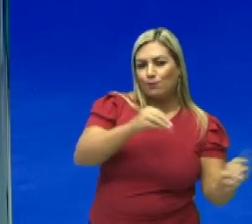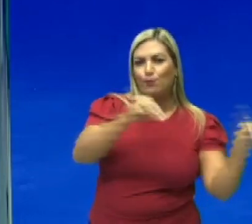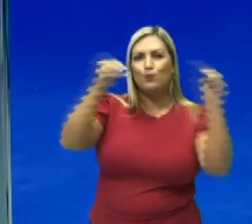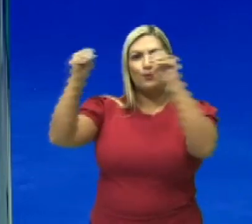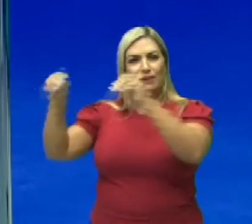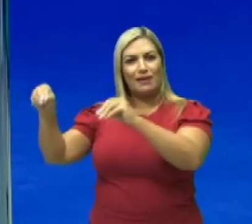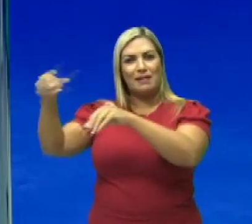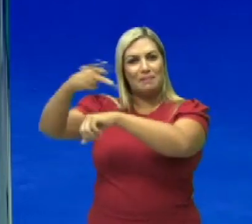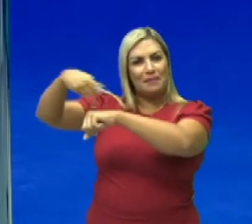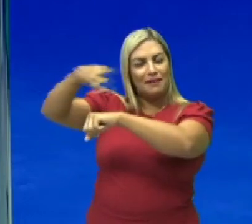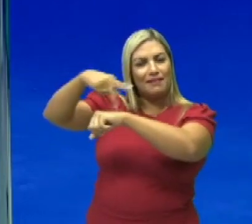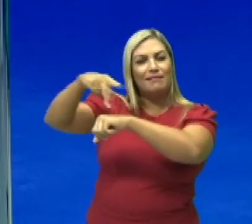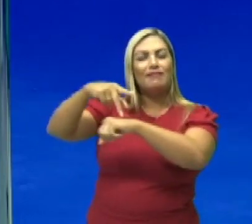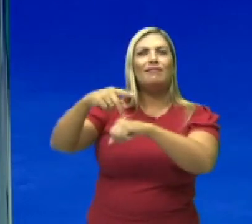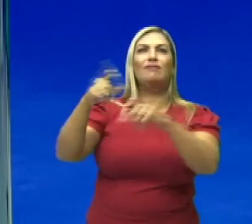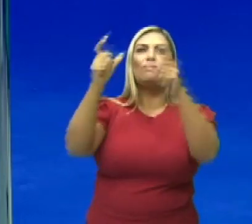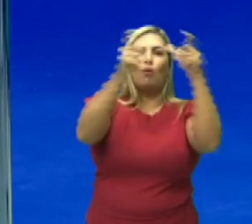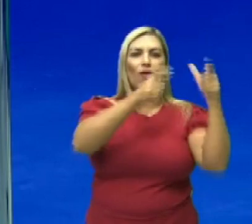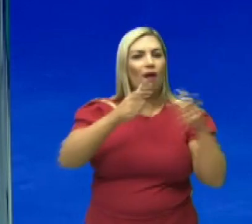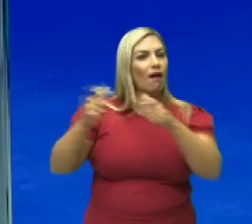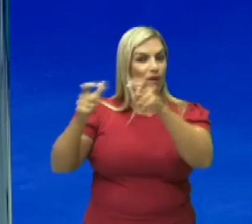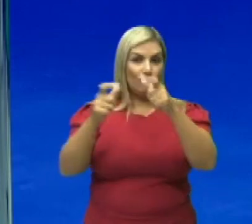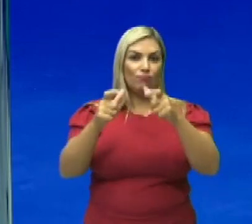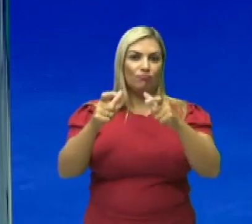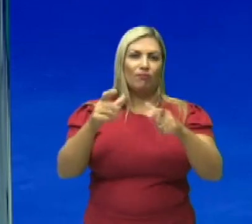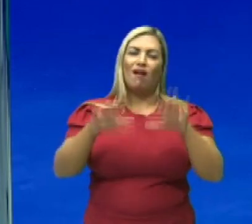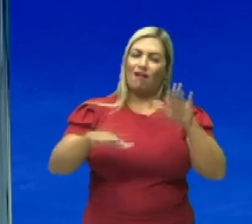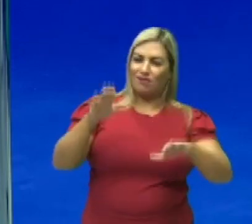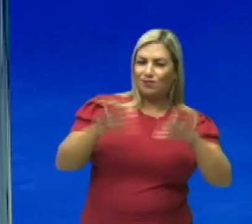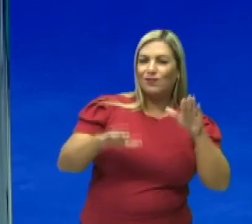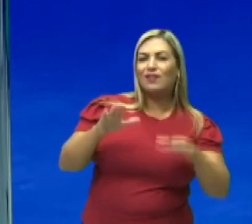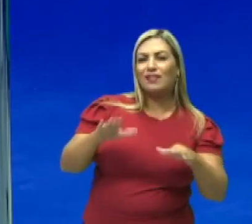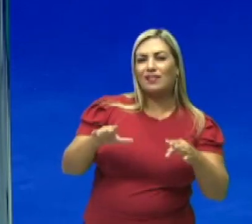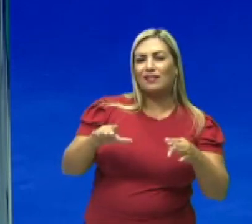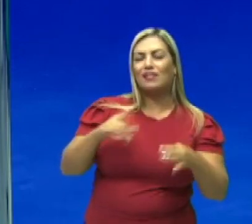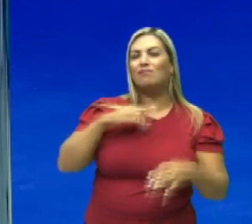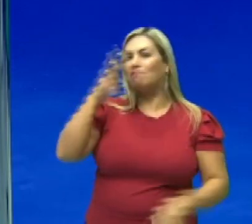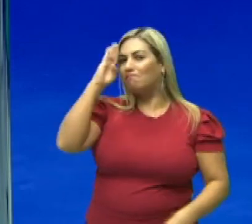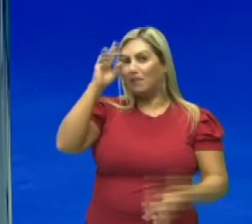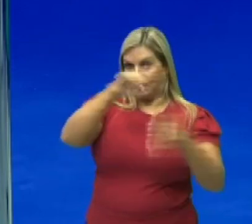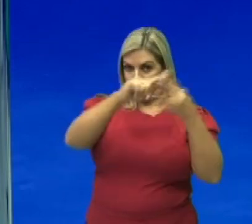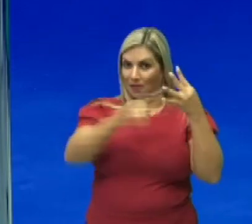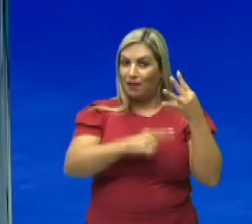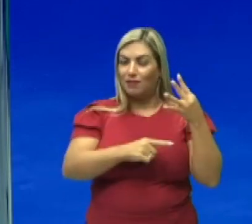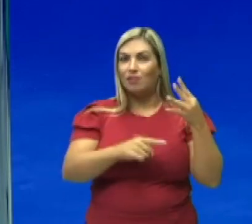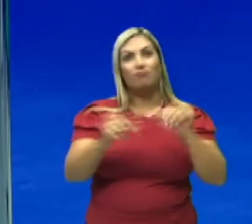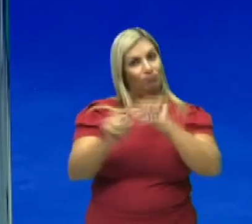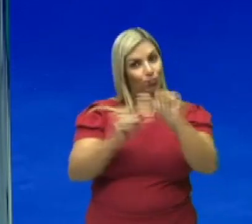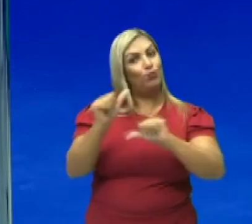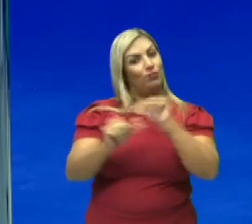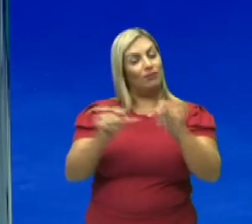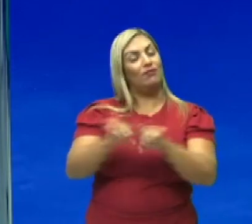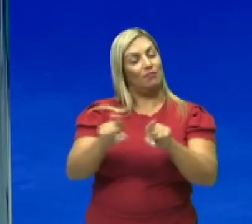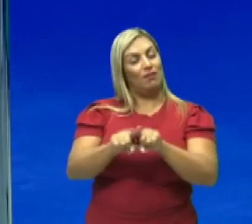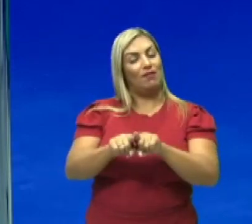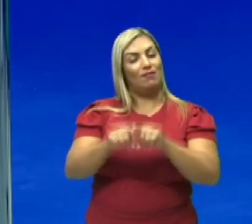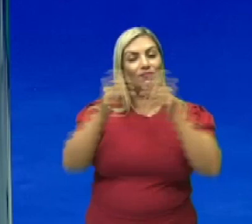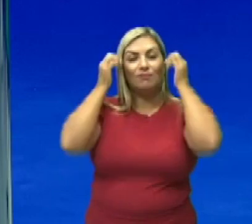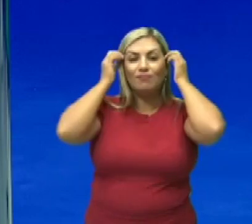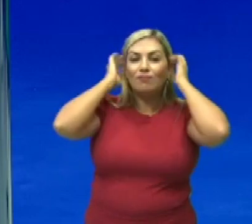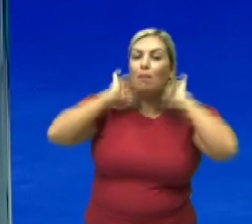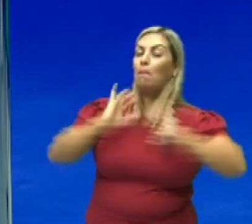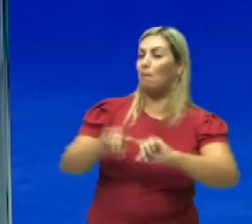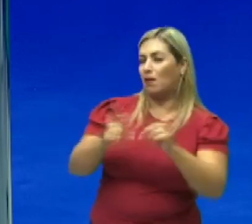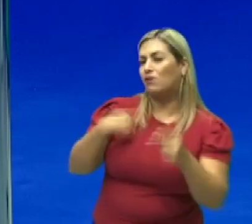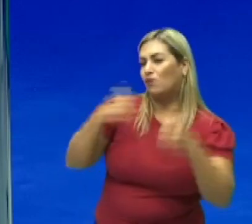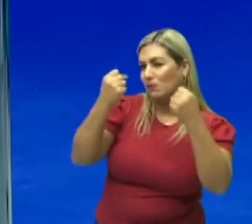ou de região, às vezes, essa questão dos principais acaba mudando também. Mas eu vou